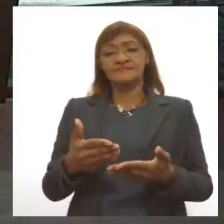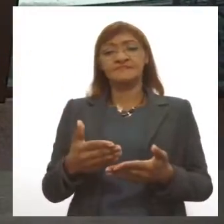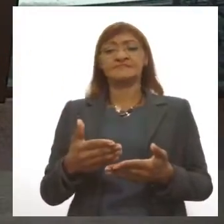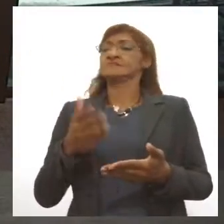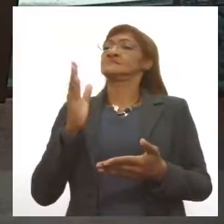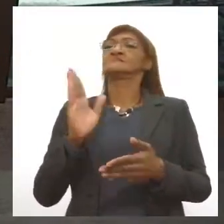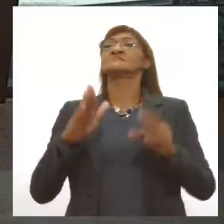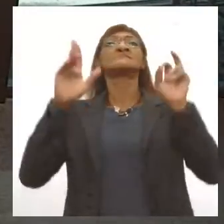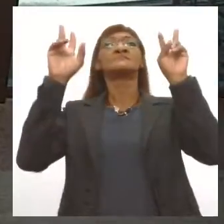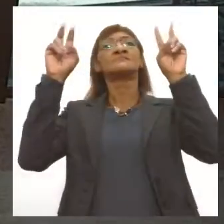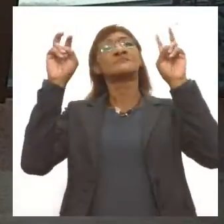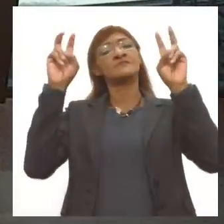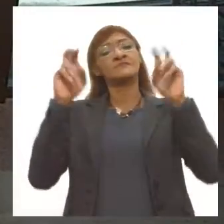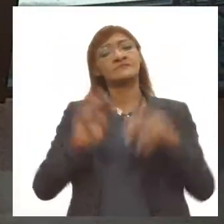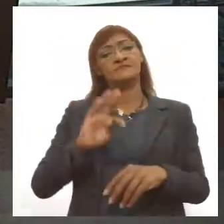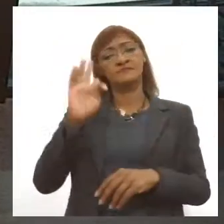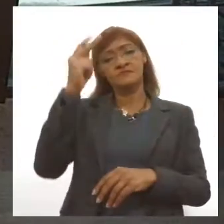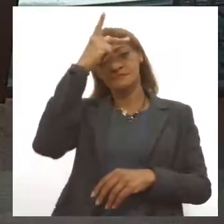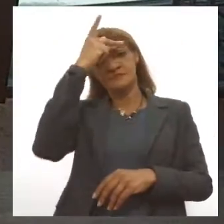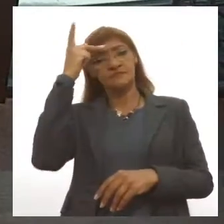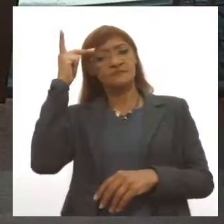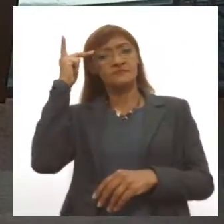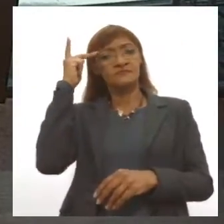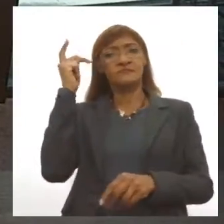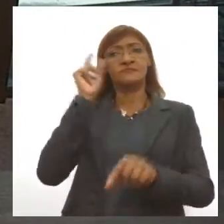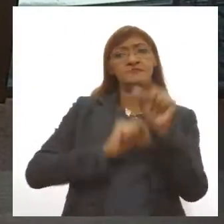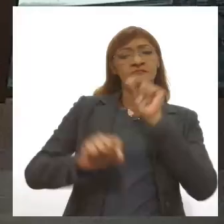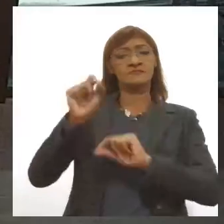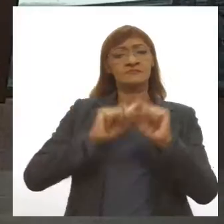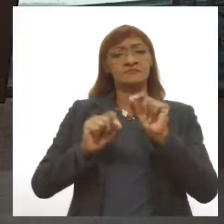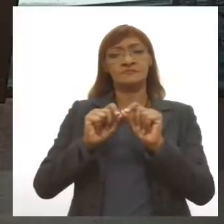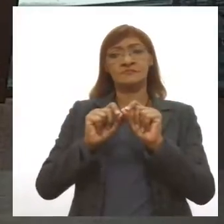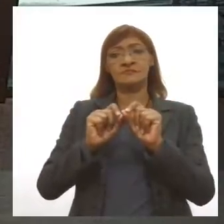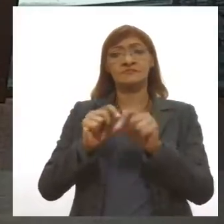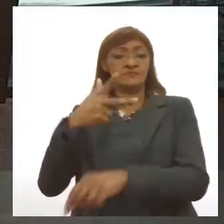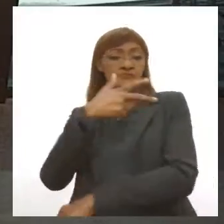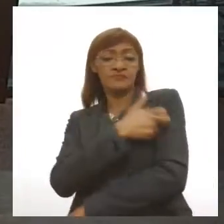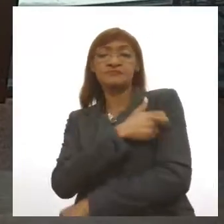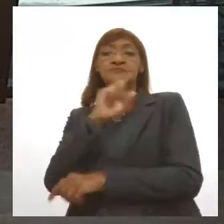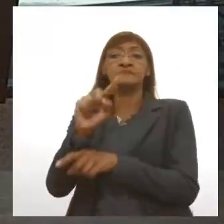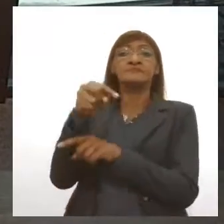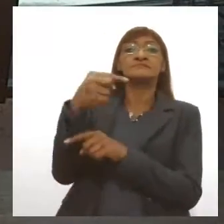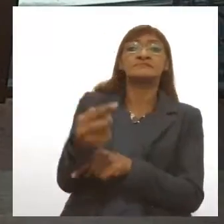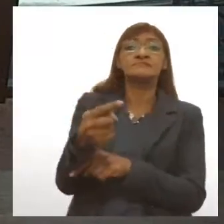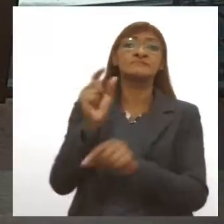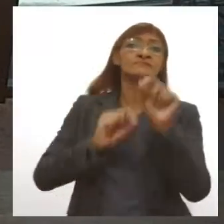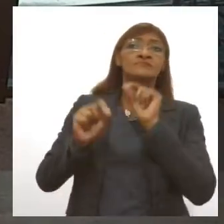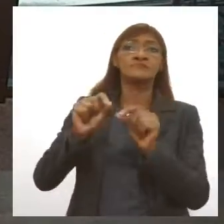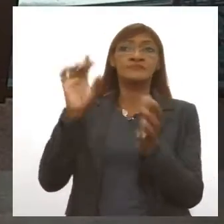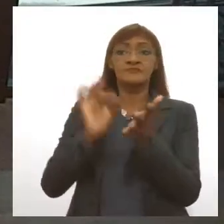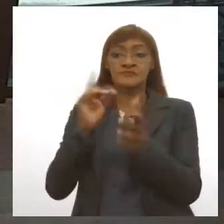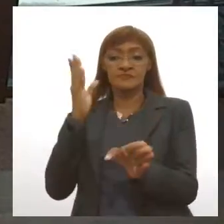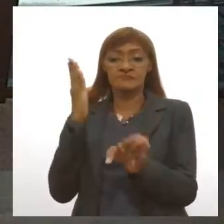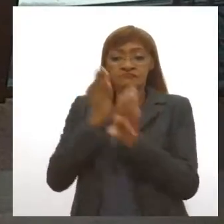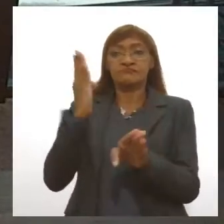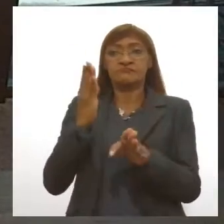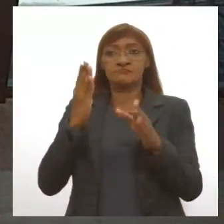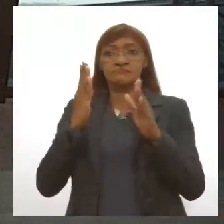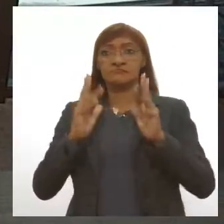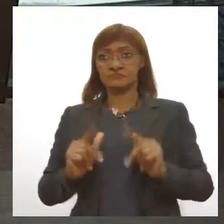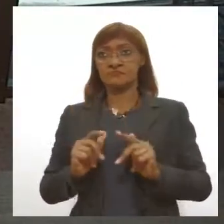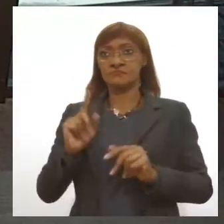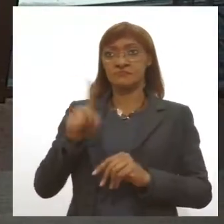que as pessoas tanto comentam da imunidade pós-vacina. Essa imunidade, ela é imediata? Bom dia, doutor Roque.